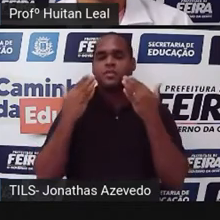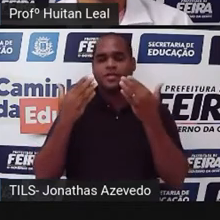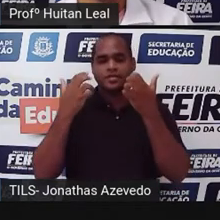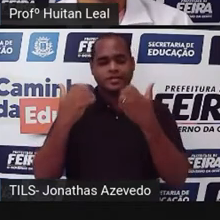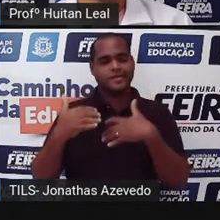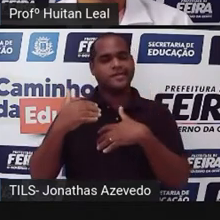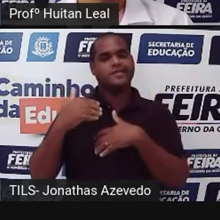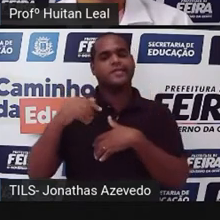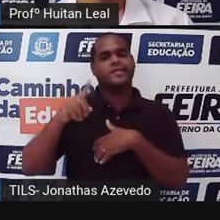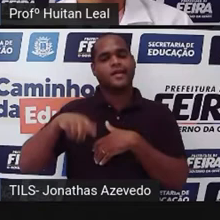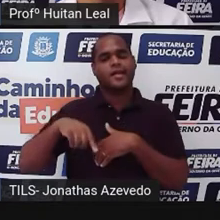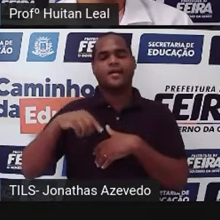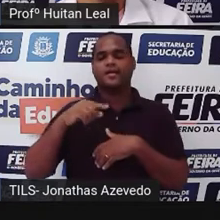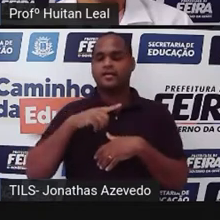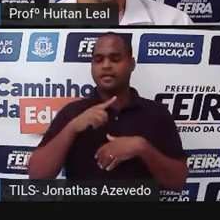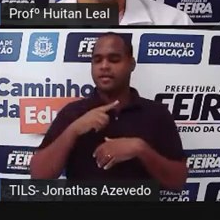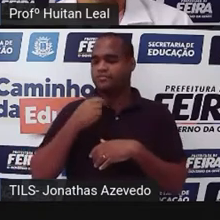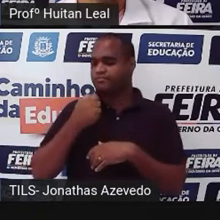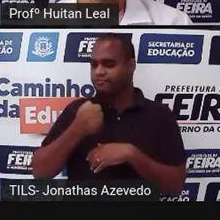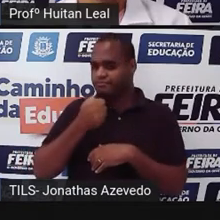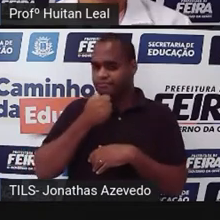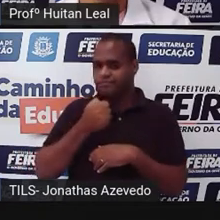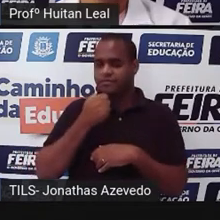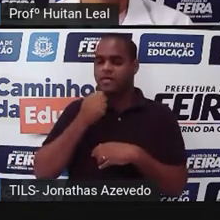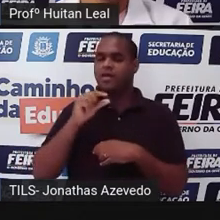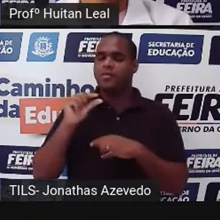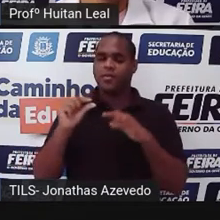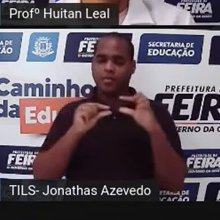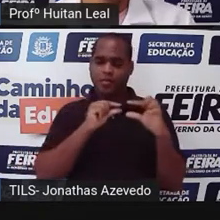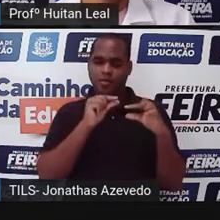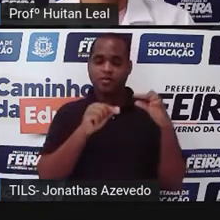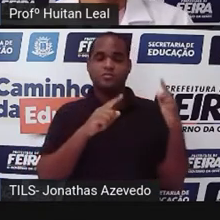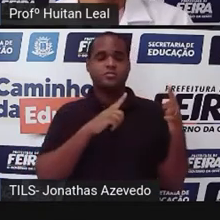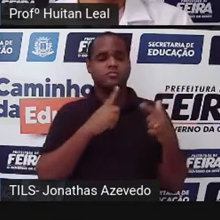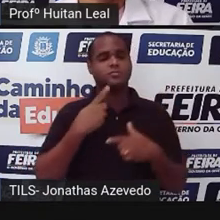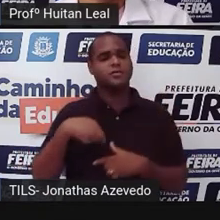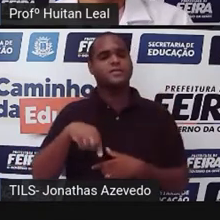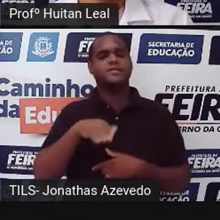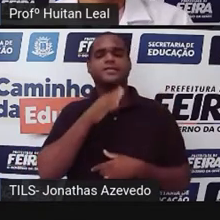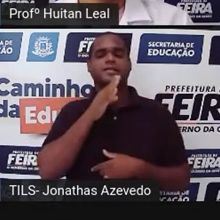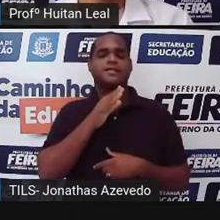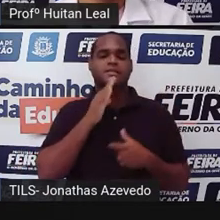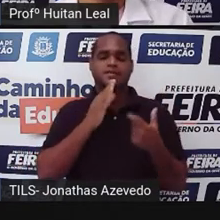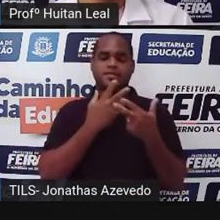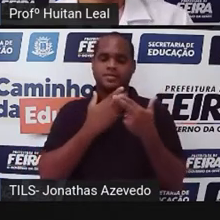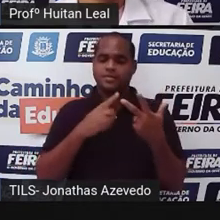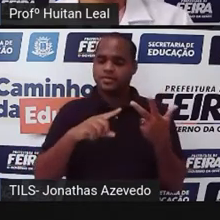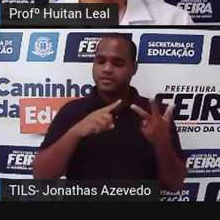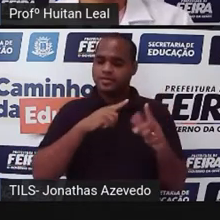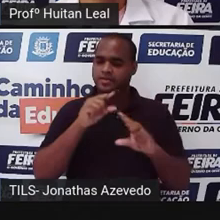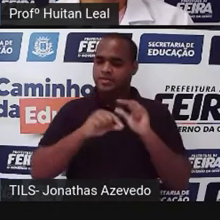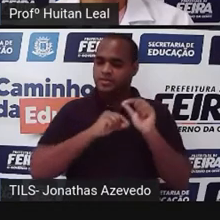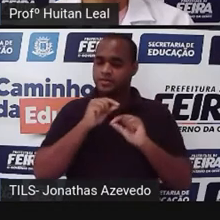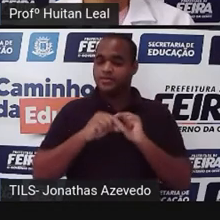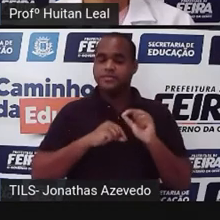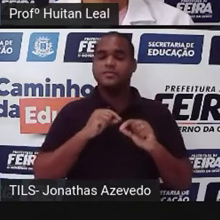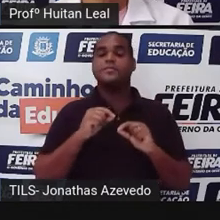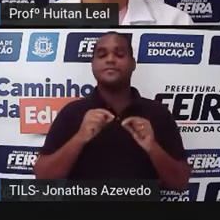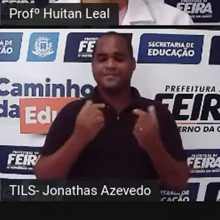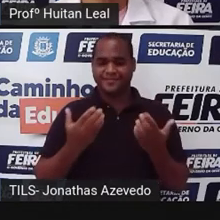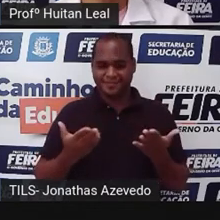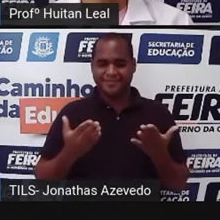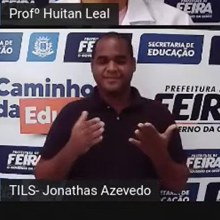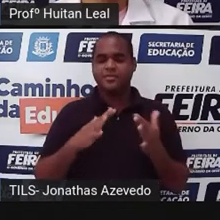narrador, poucos personagens e o enredo, que nós sabemos que o enredo, intuitivamente sabemos que o enredo é